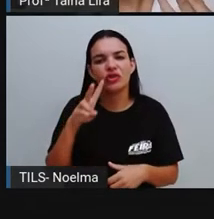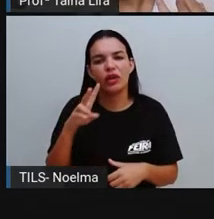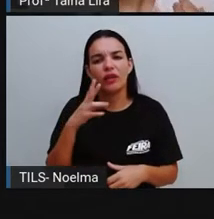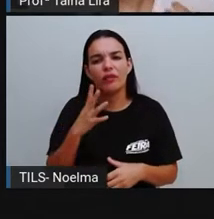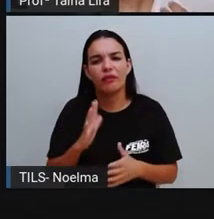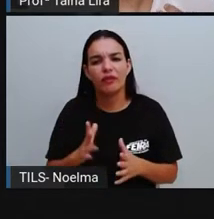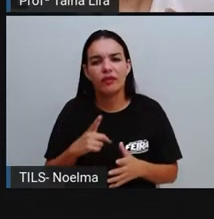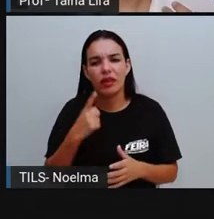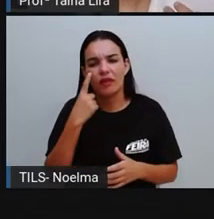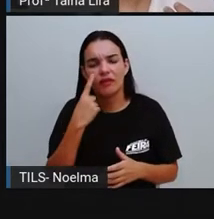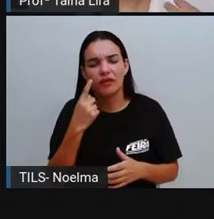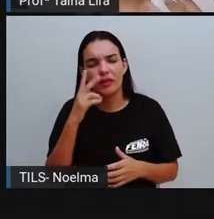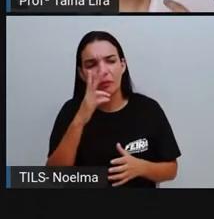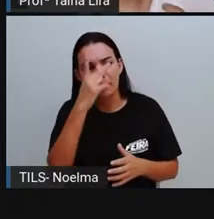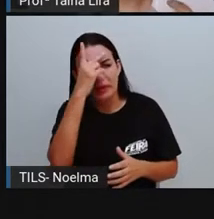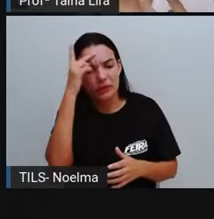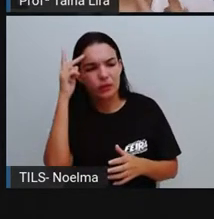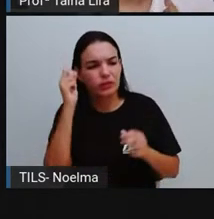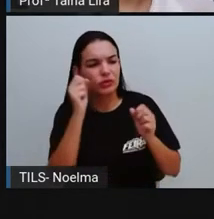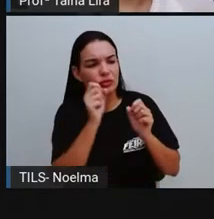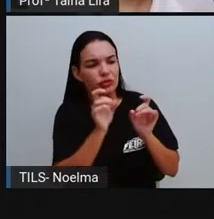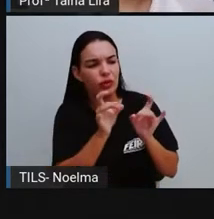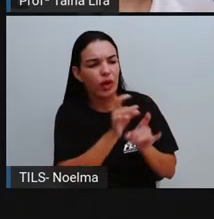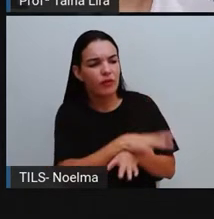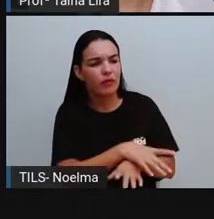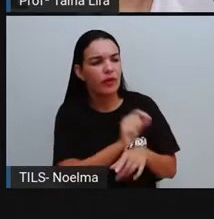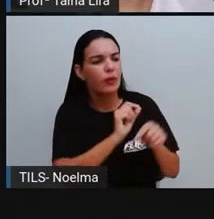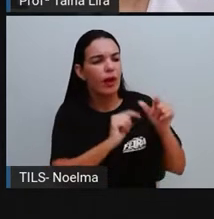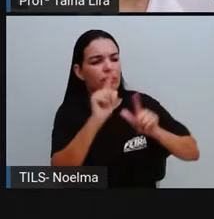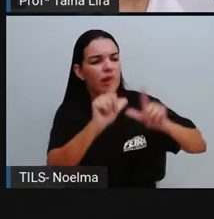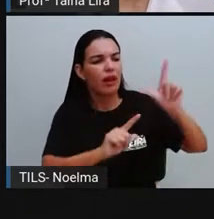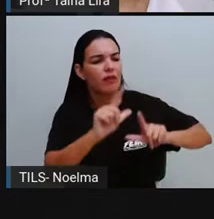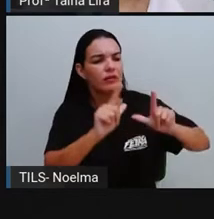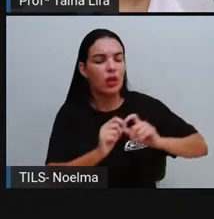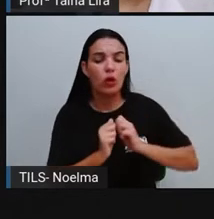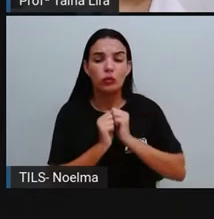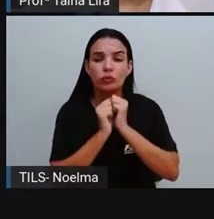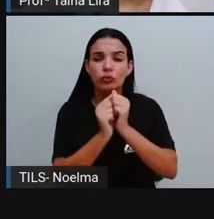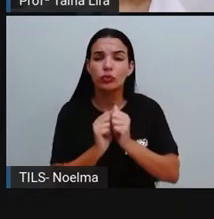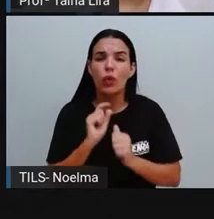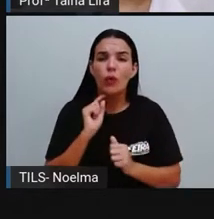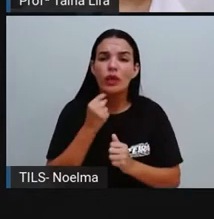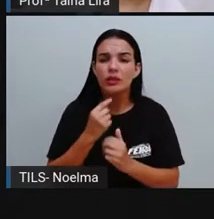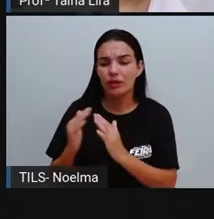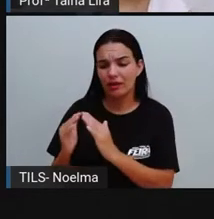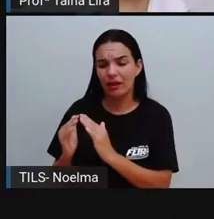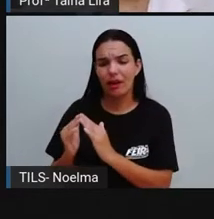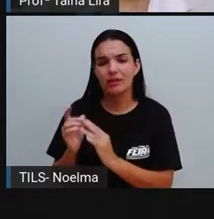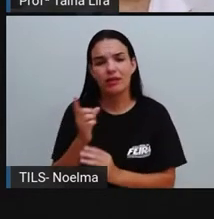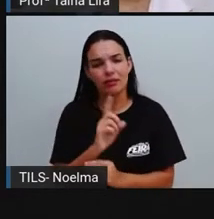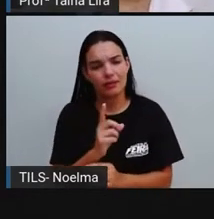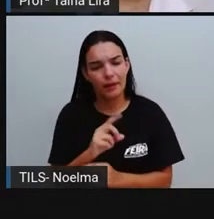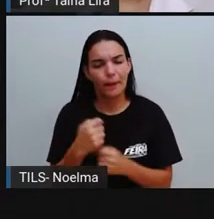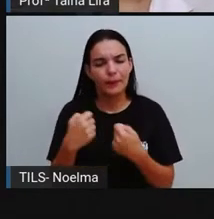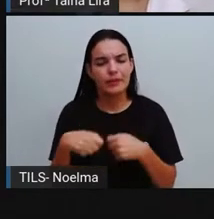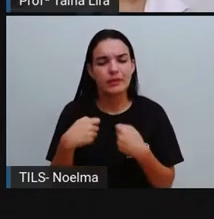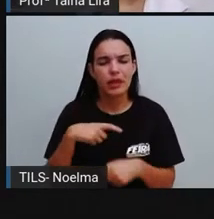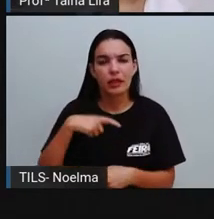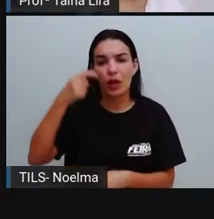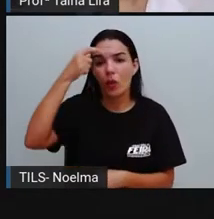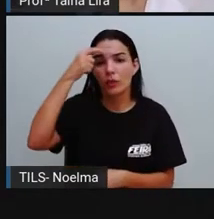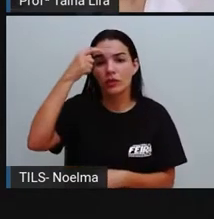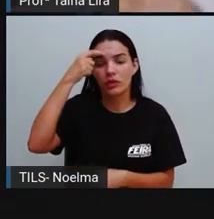descartar televisão junto com o lixo de dentro de casa. Então, são essas questões, né? Que a